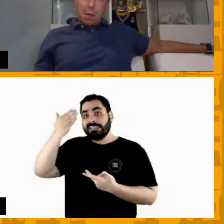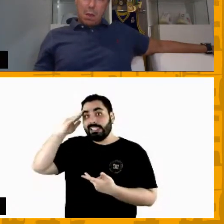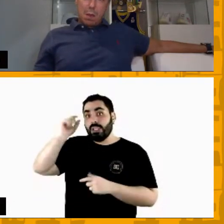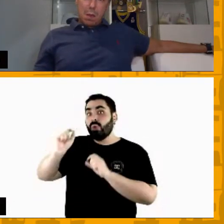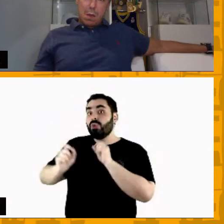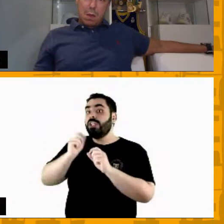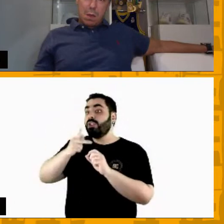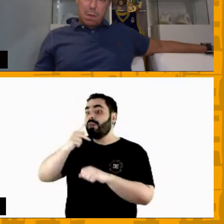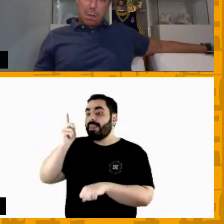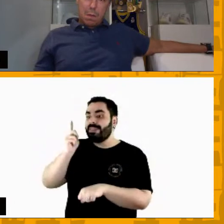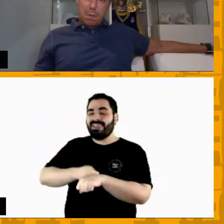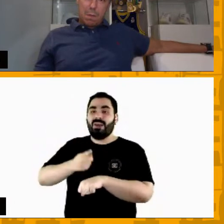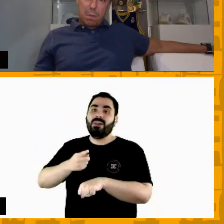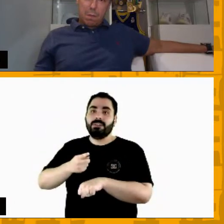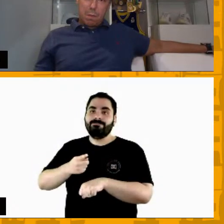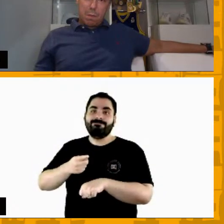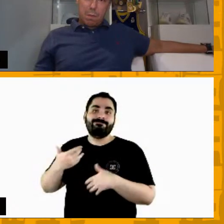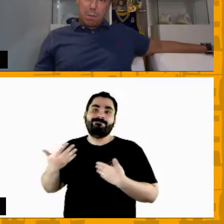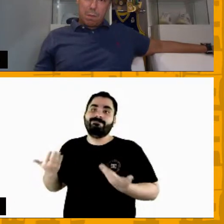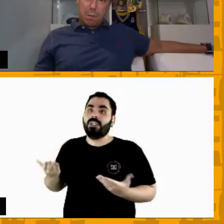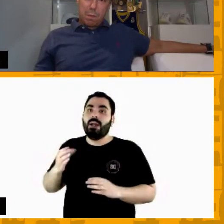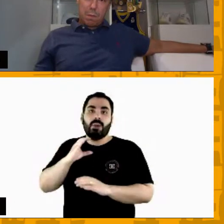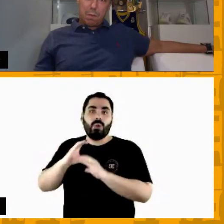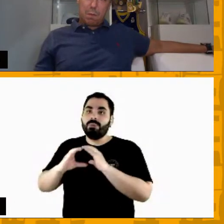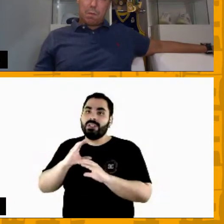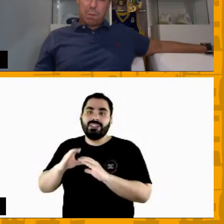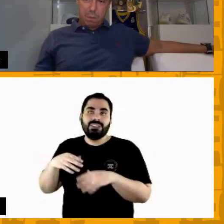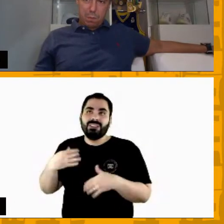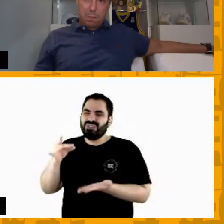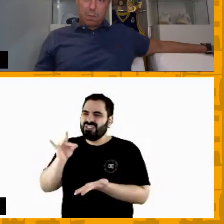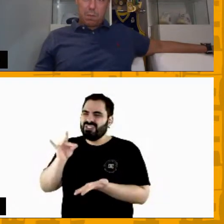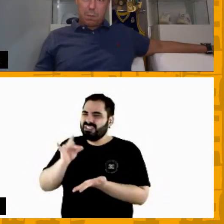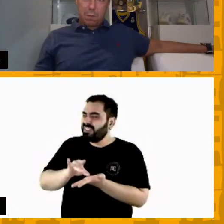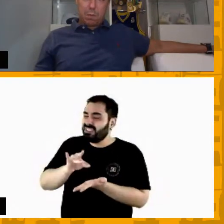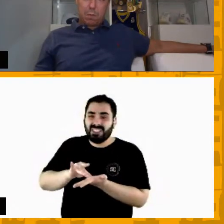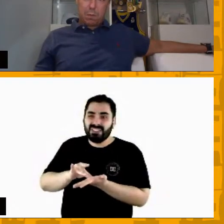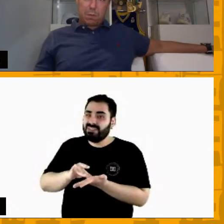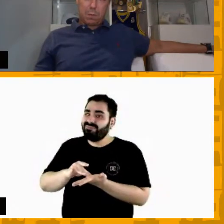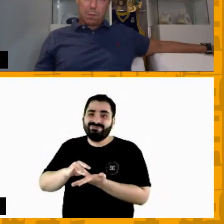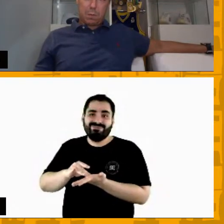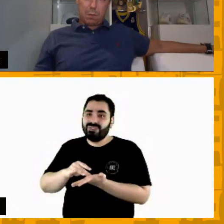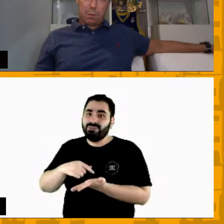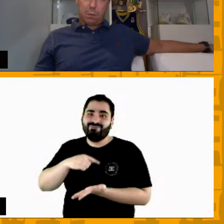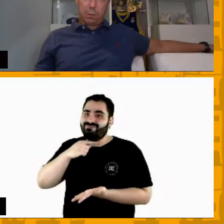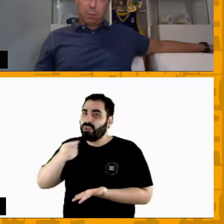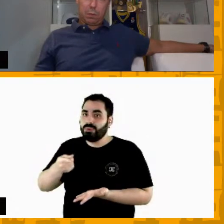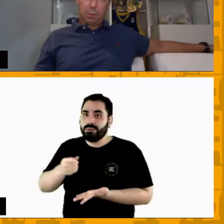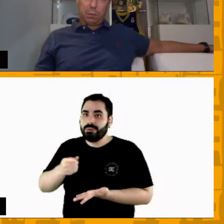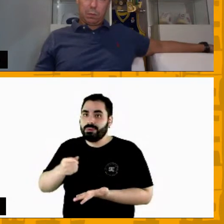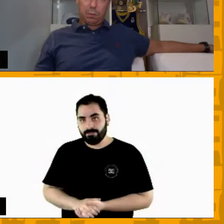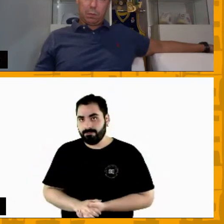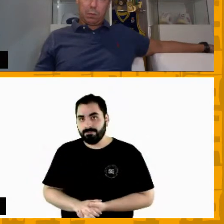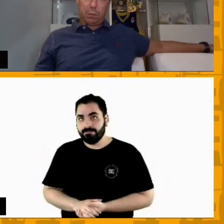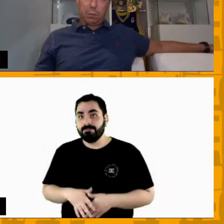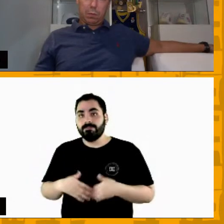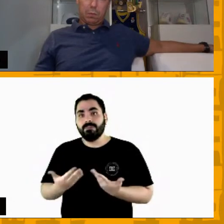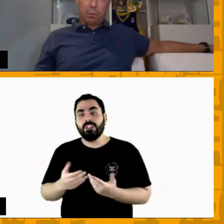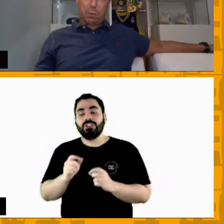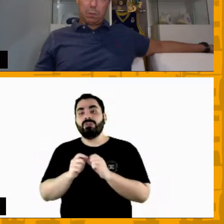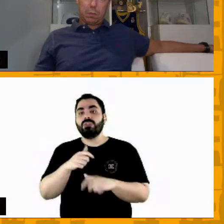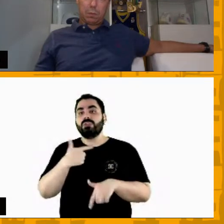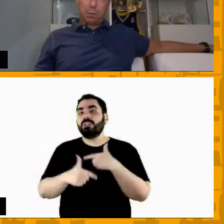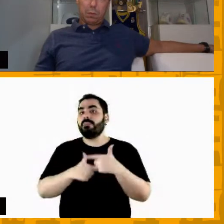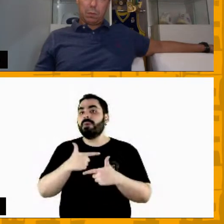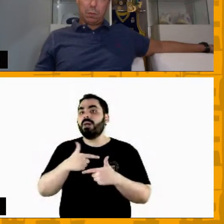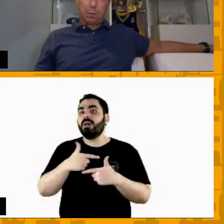não, a comunicação não vai ser efetiva, né? Então, a gente faz um trabalho de vídeos, e se eu